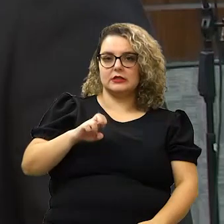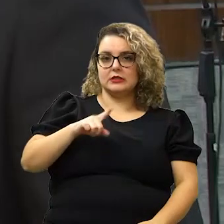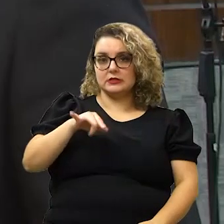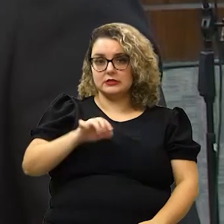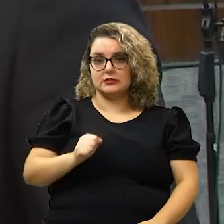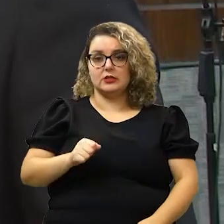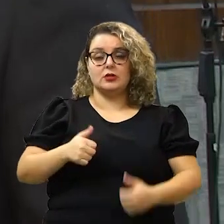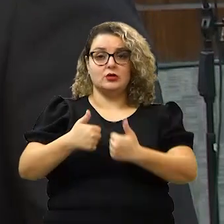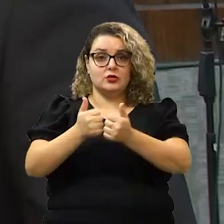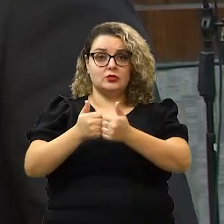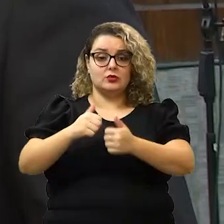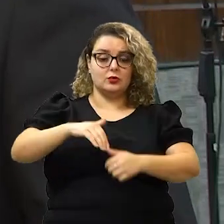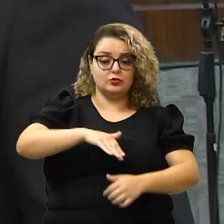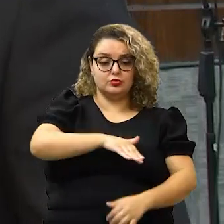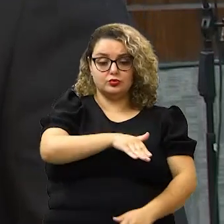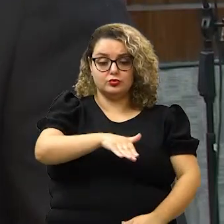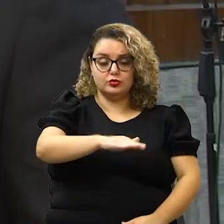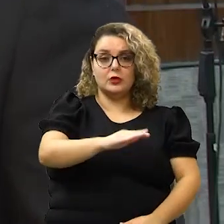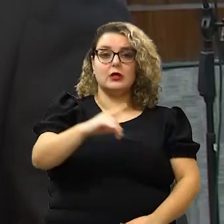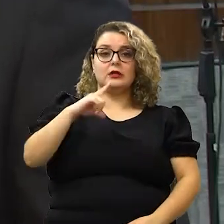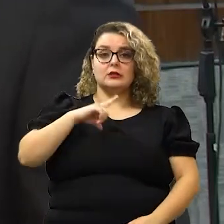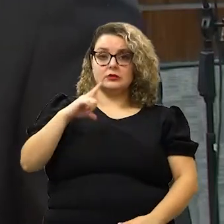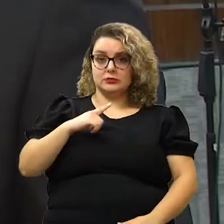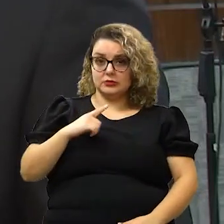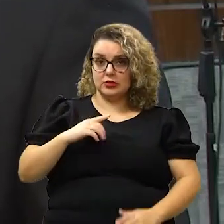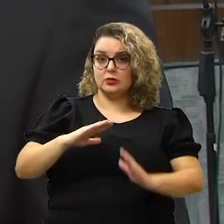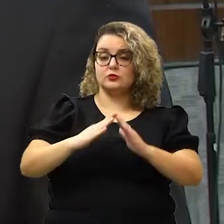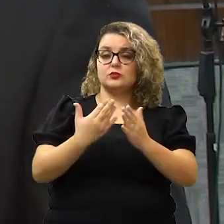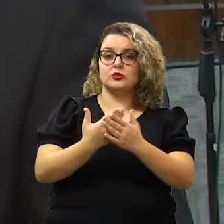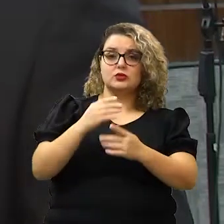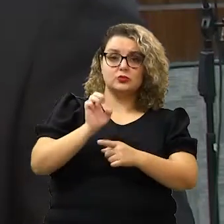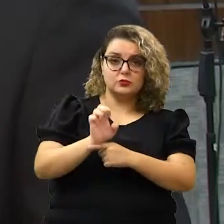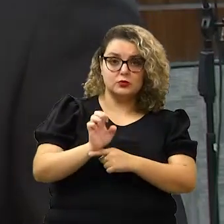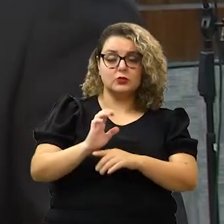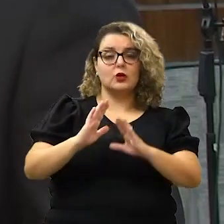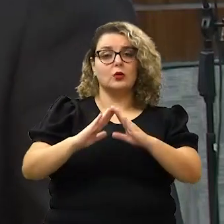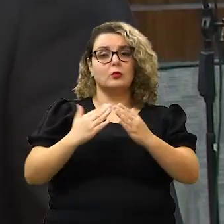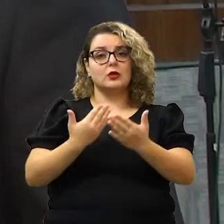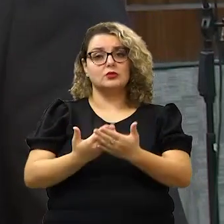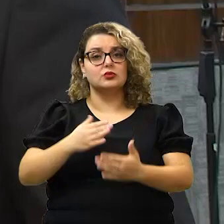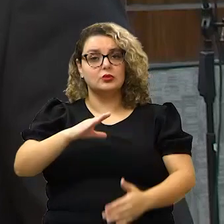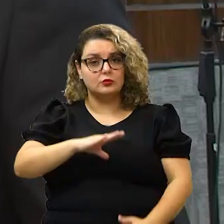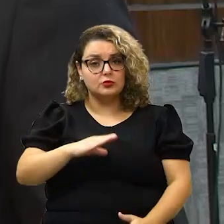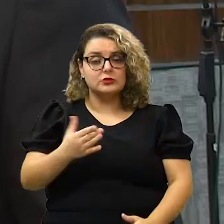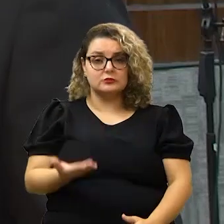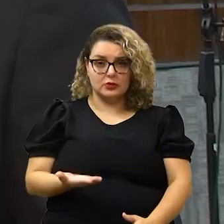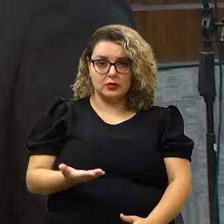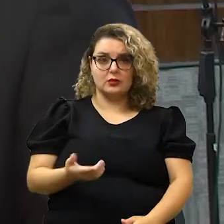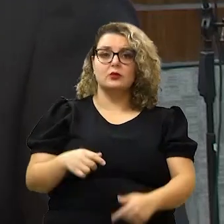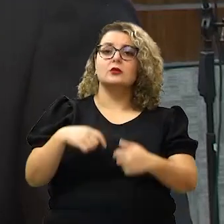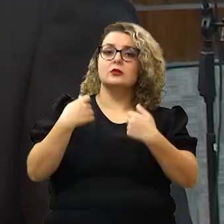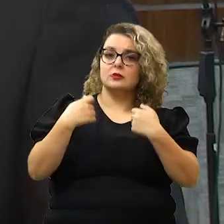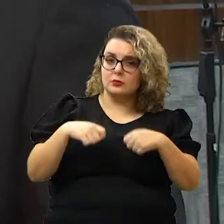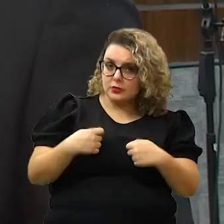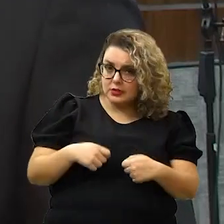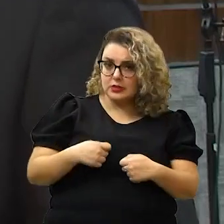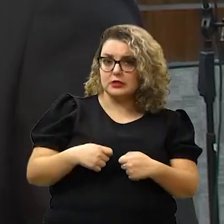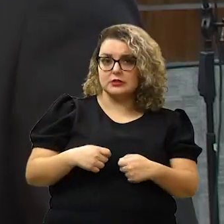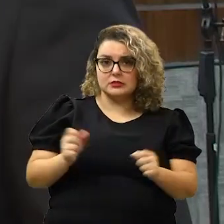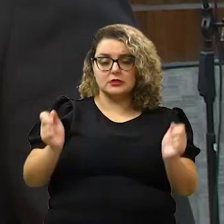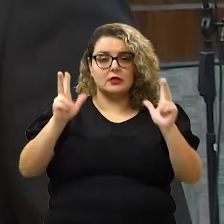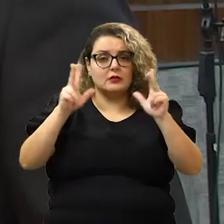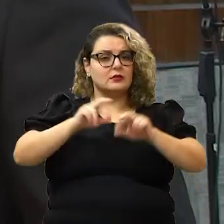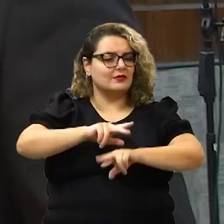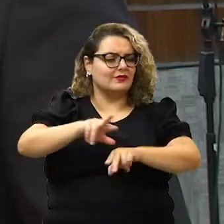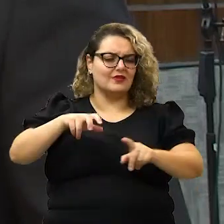dos ônibus que passam por dentro do Santa Terezinha, nós temos uma escola estadual, uma escola municipal. Então, tem causado